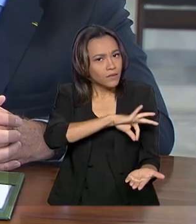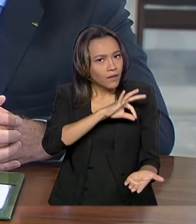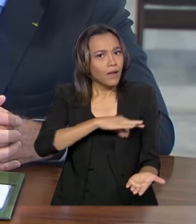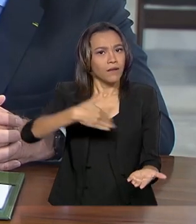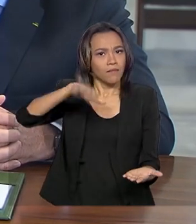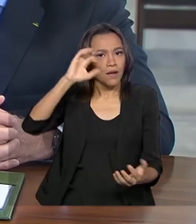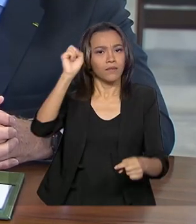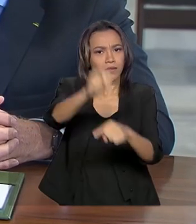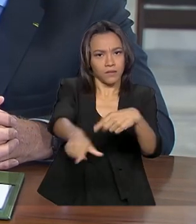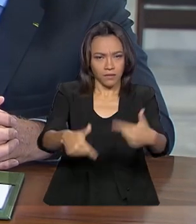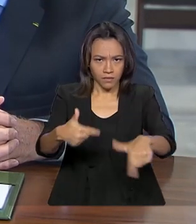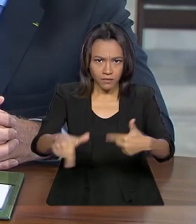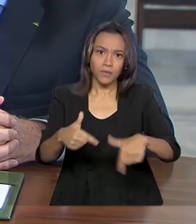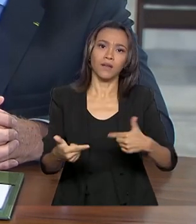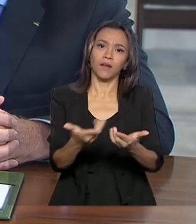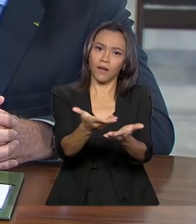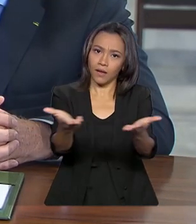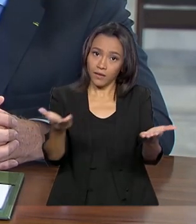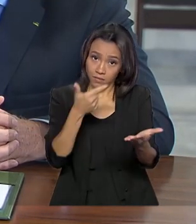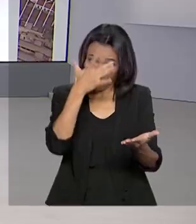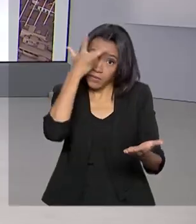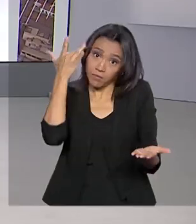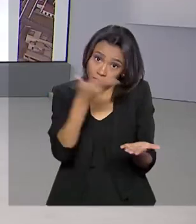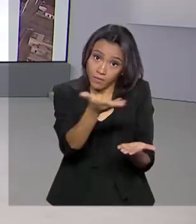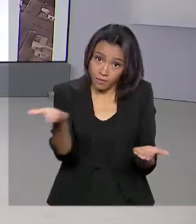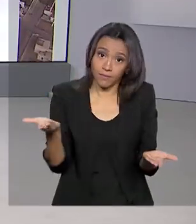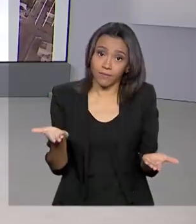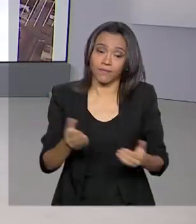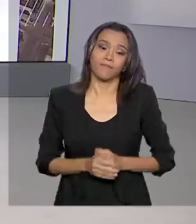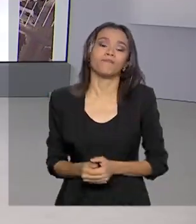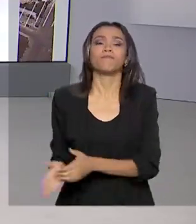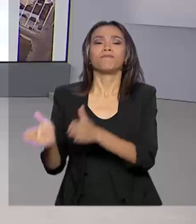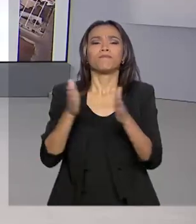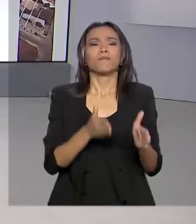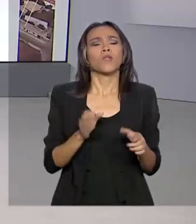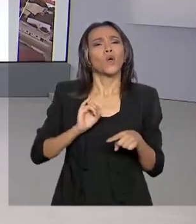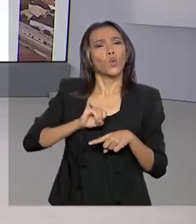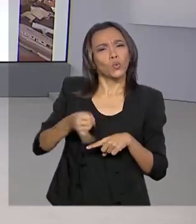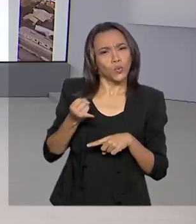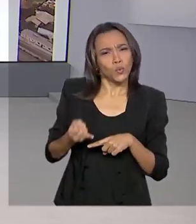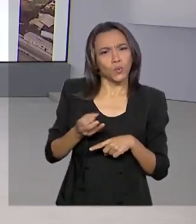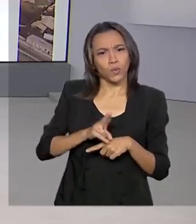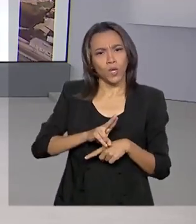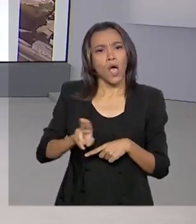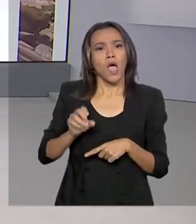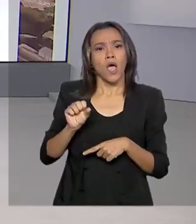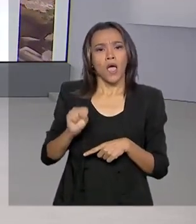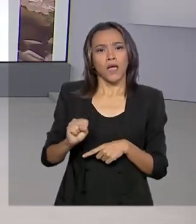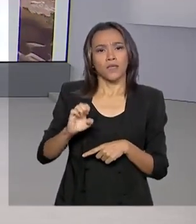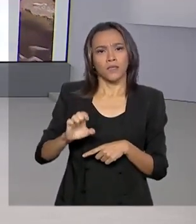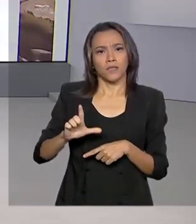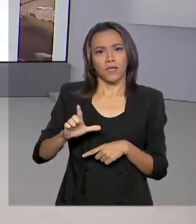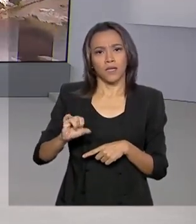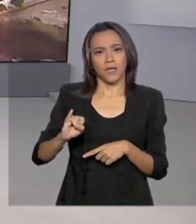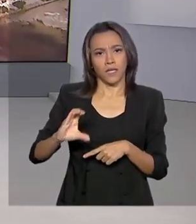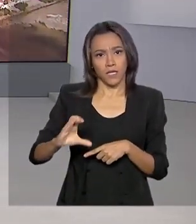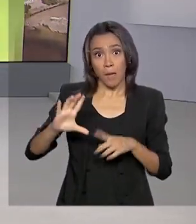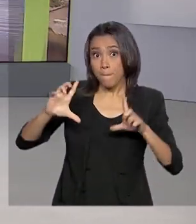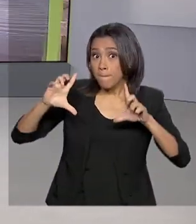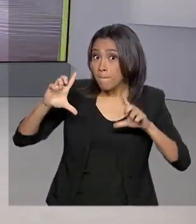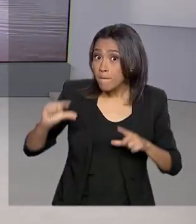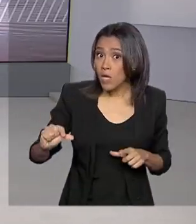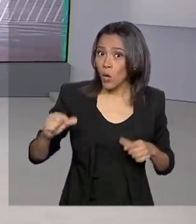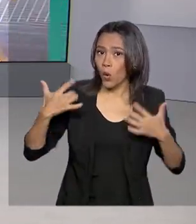emprego, mais renda para o trabalhador. A taxa básica de juros Selic está no menor nível da série histórica,